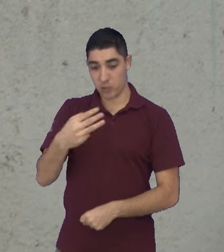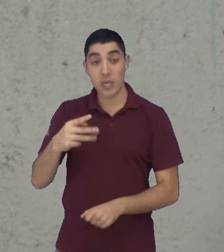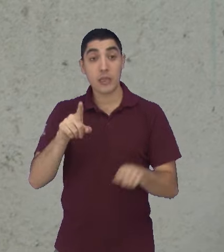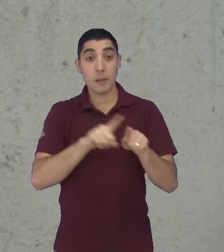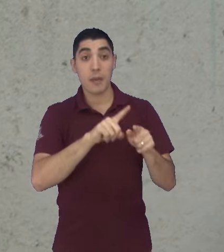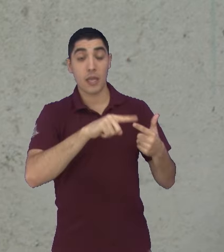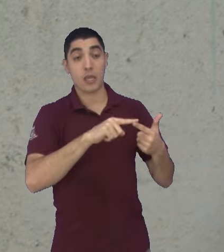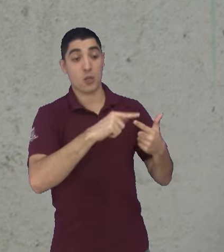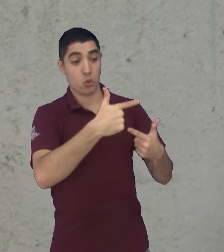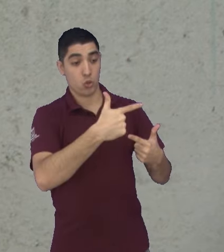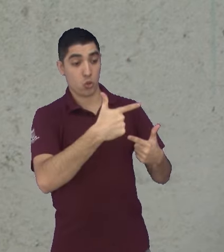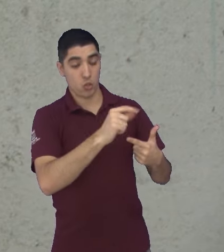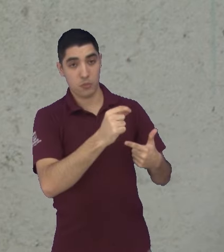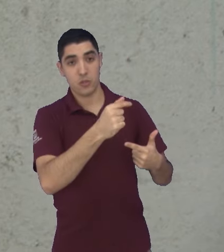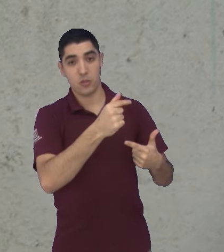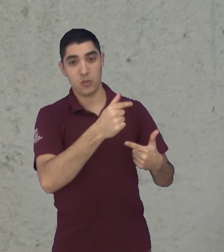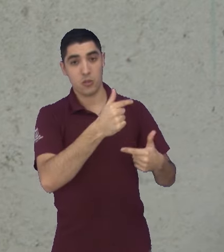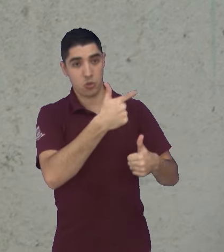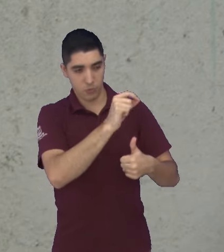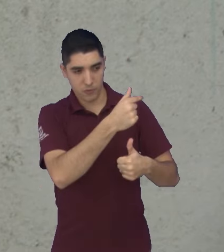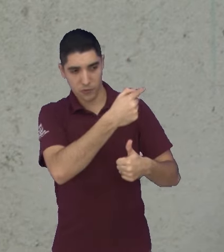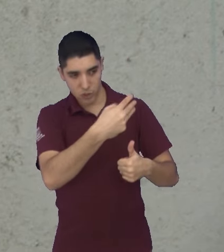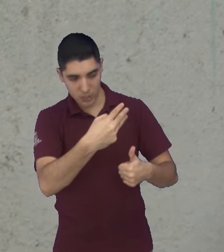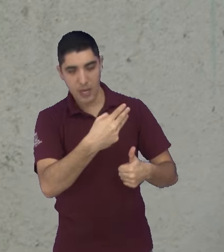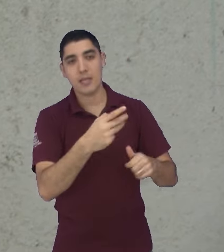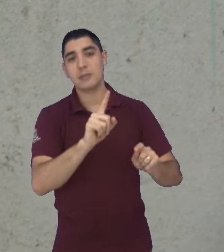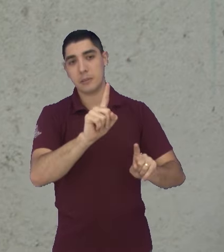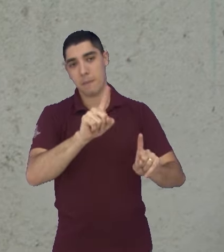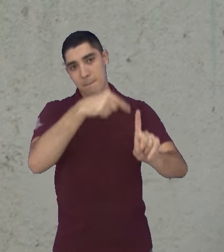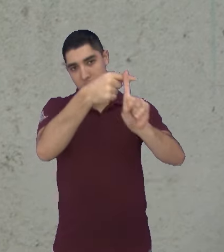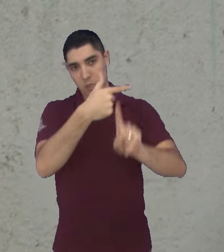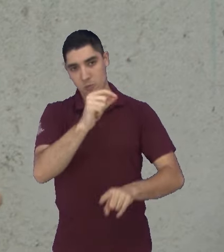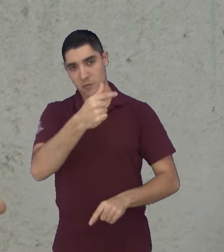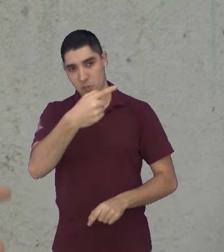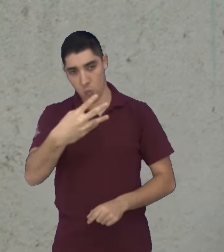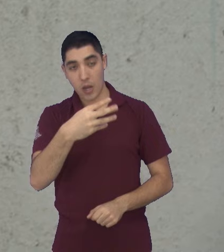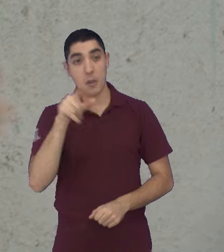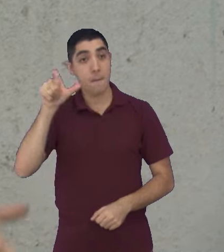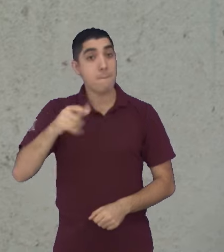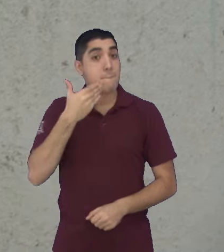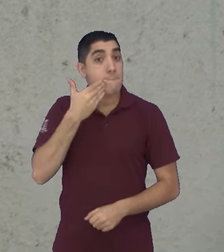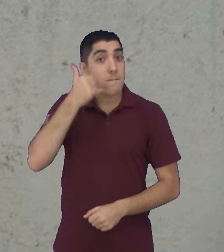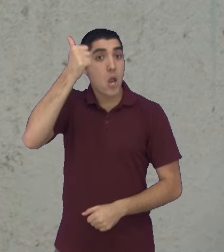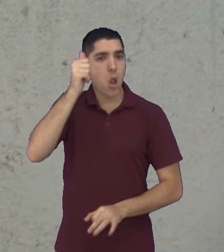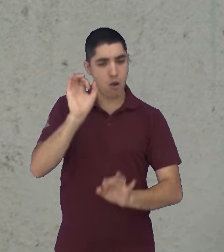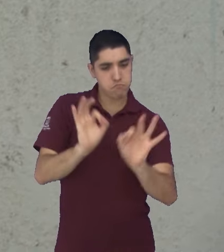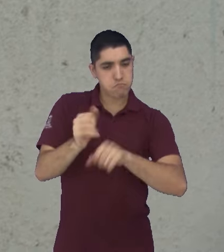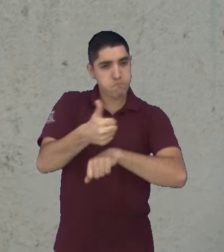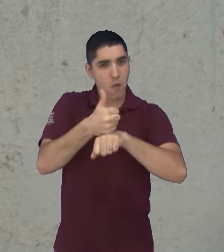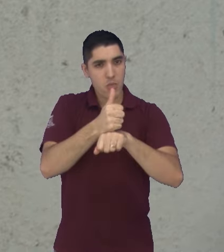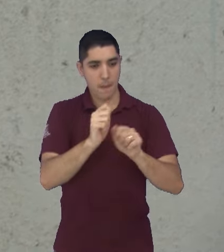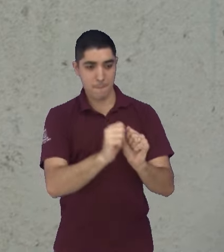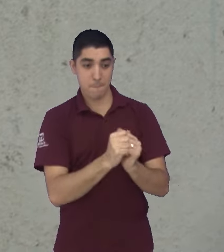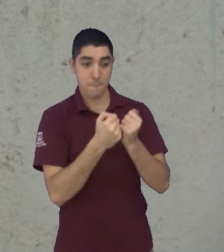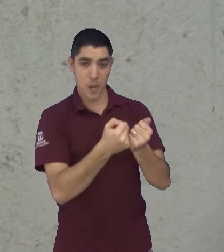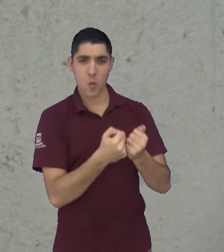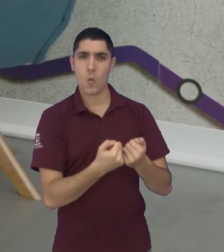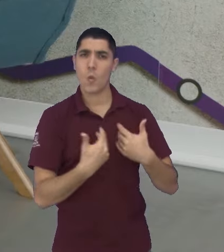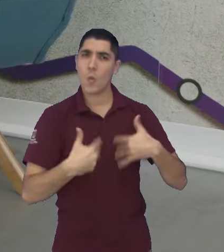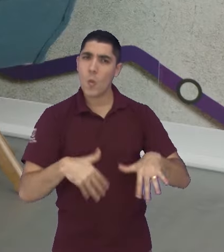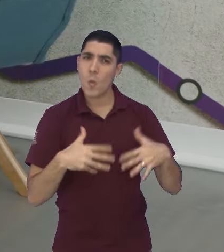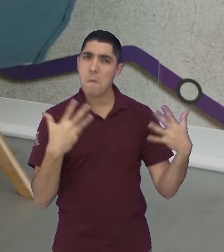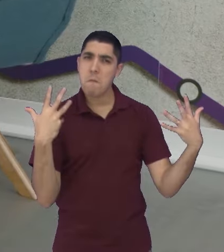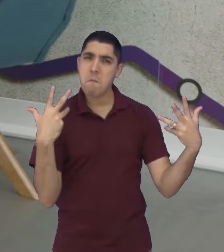padeiros do Brasil de 2023 e 2024 pela revista Panificação Brasileira. Os prêmios estão aqui. Gente, olha, que